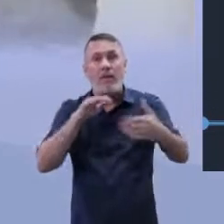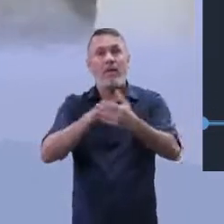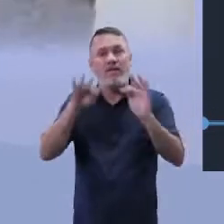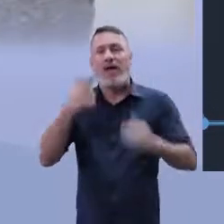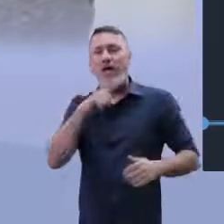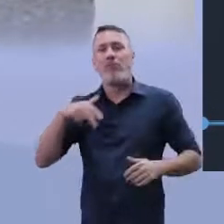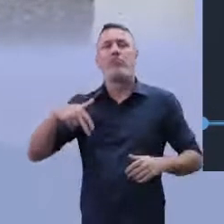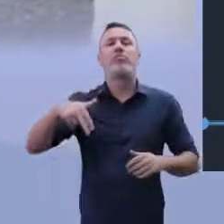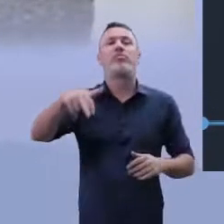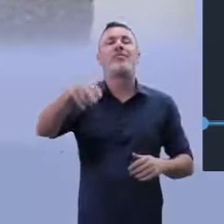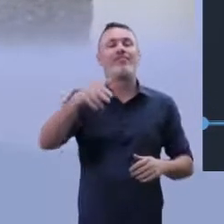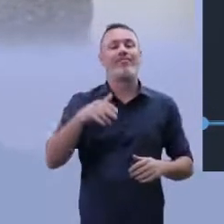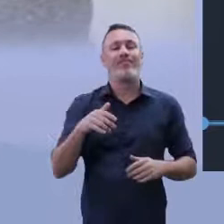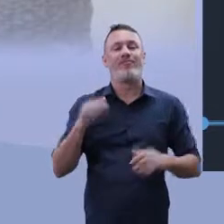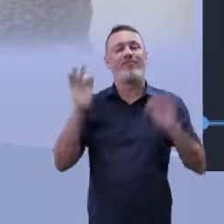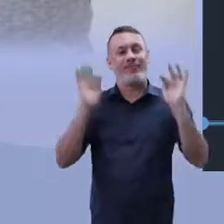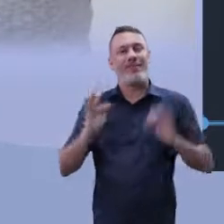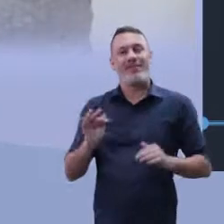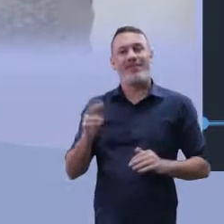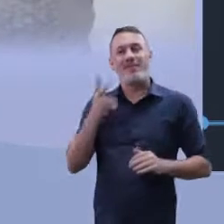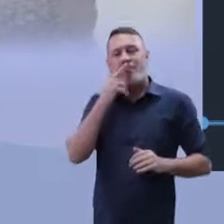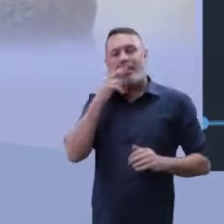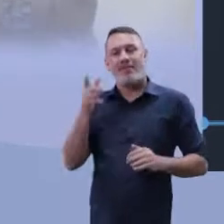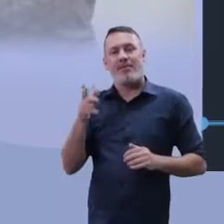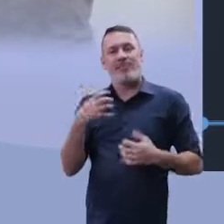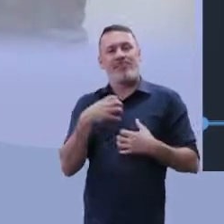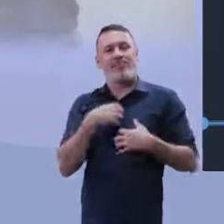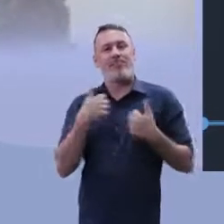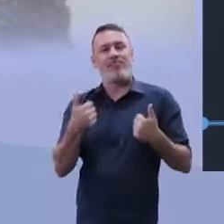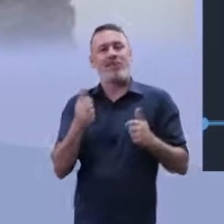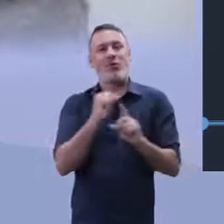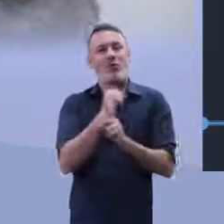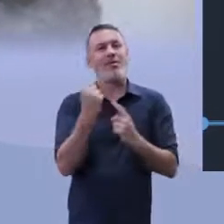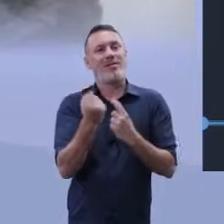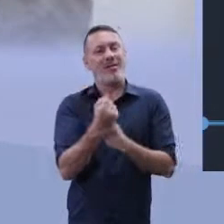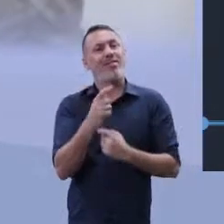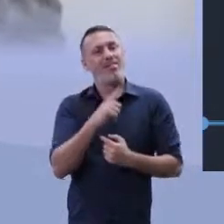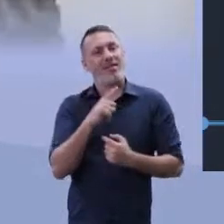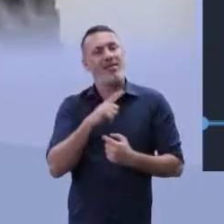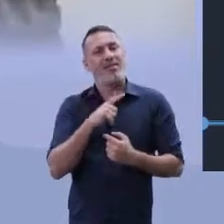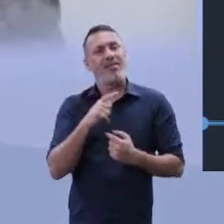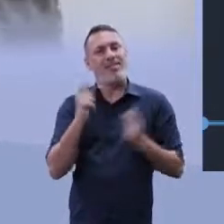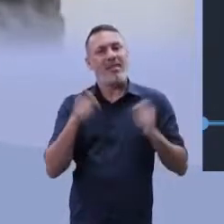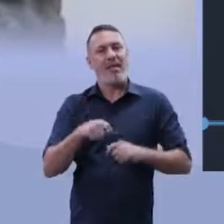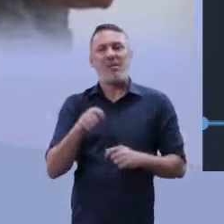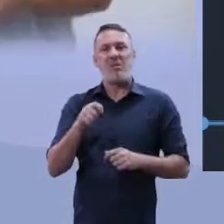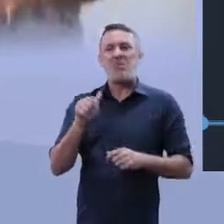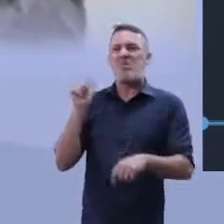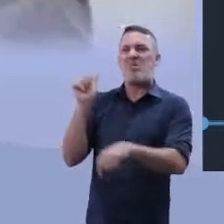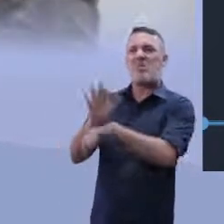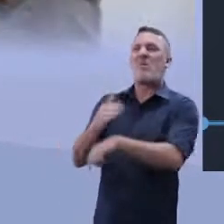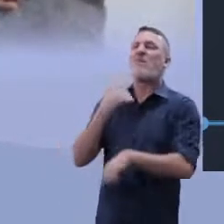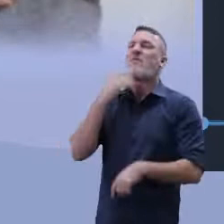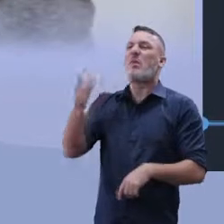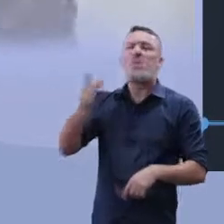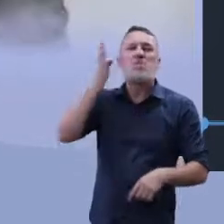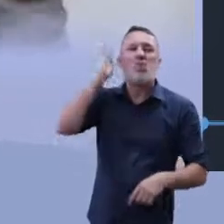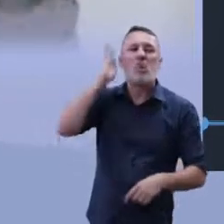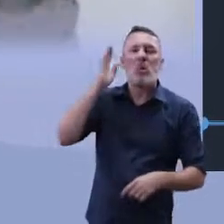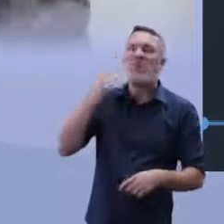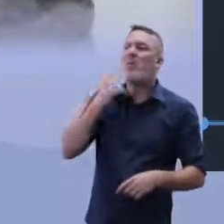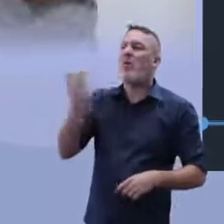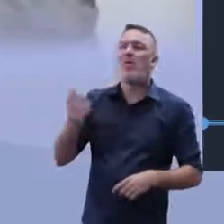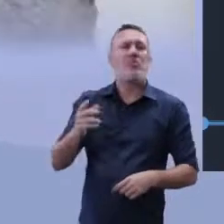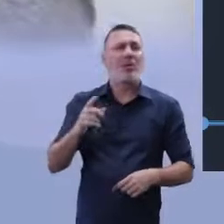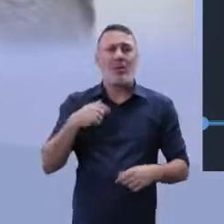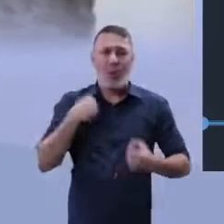para que o queniano ganhasse. Cara, eu fico muito feliz quando eu vejo informações assim, que eu vejo que a sociedade ainda tem jeito. Ele estava ali numa